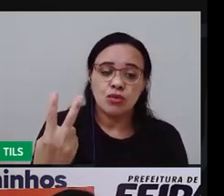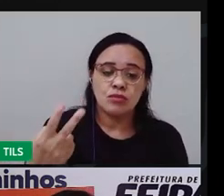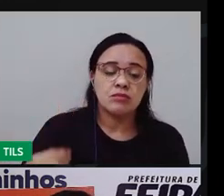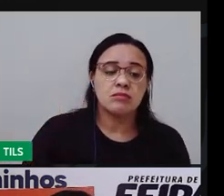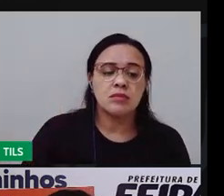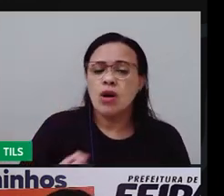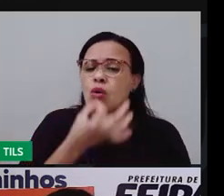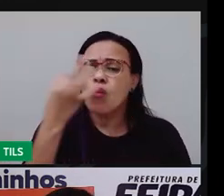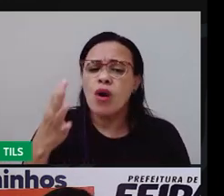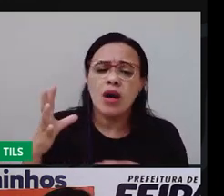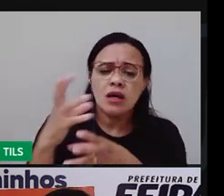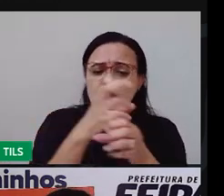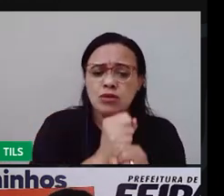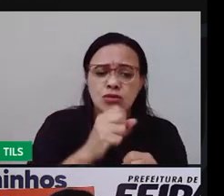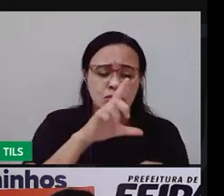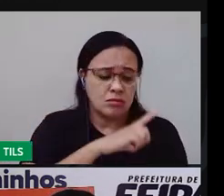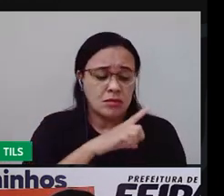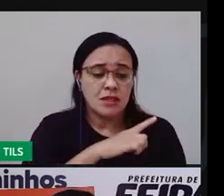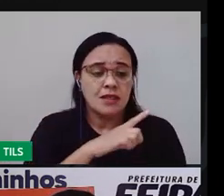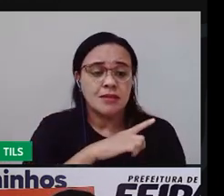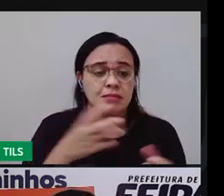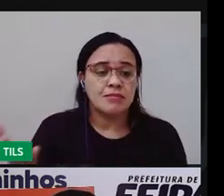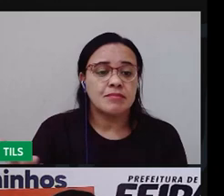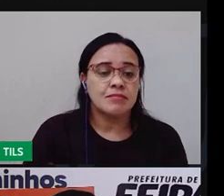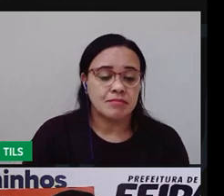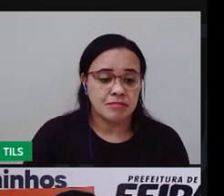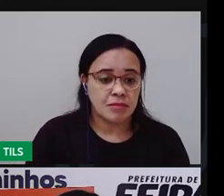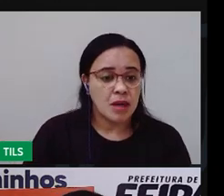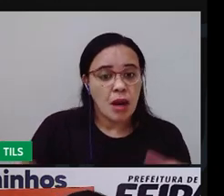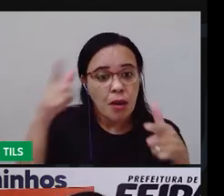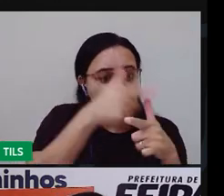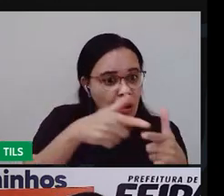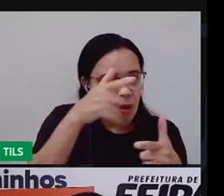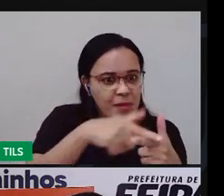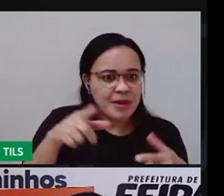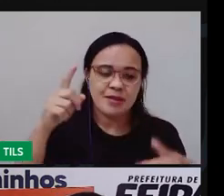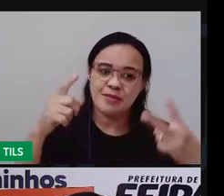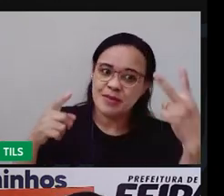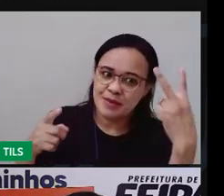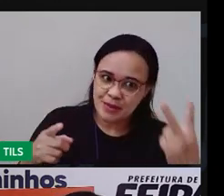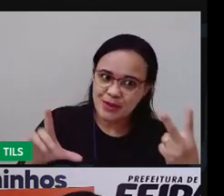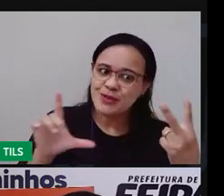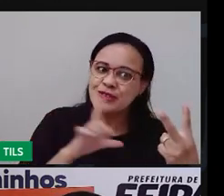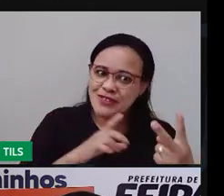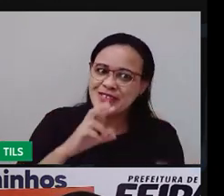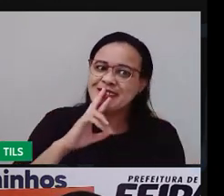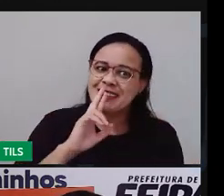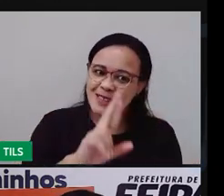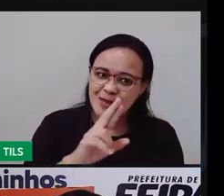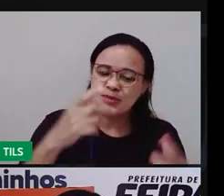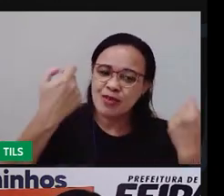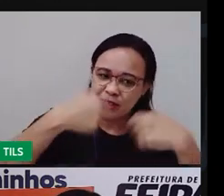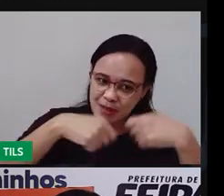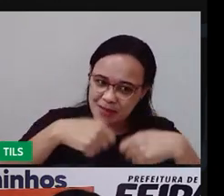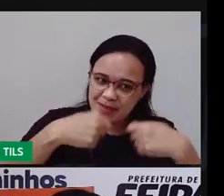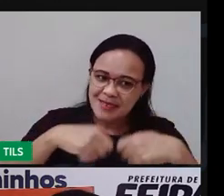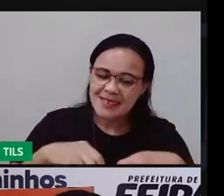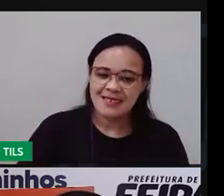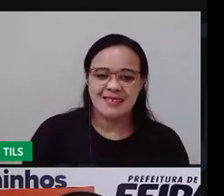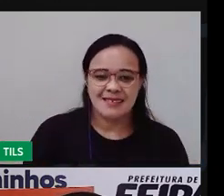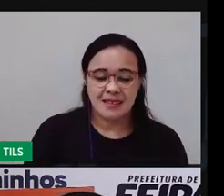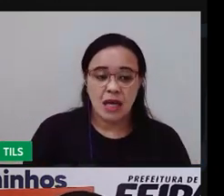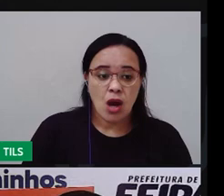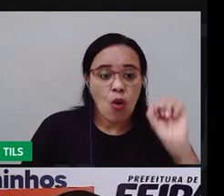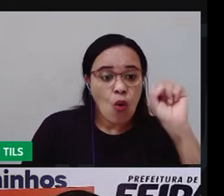Então, aí a gente tem dois problemas. Que Maria, né, Luísa, ela tinha